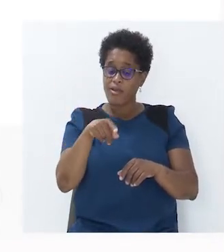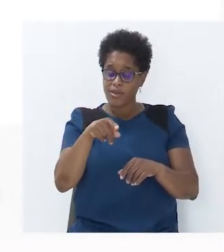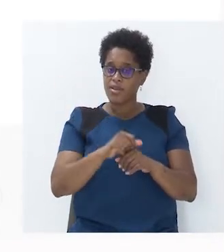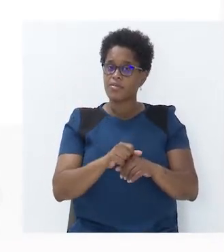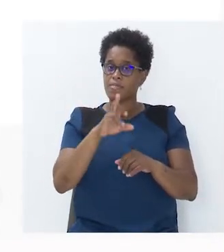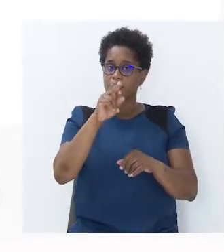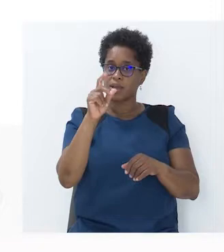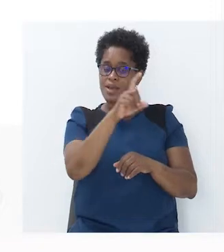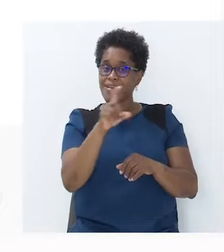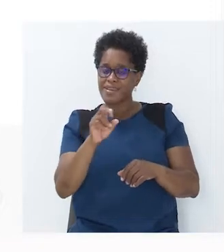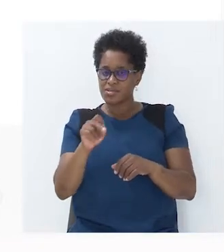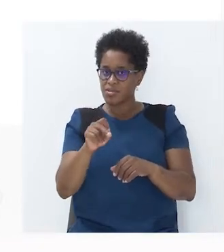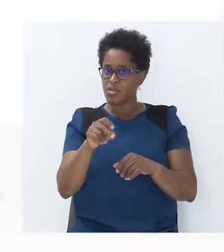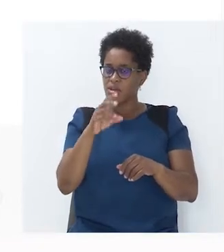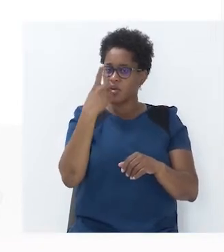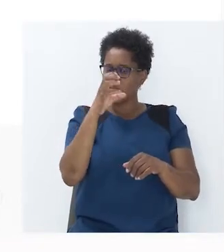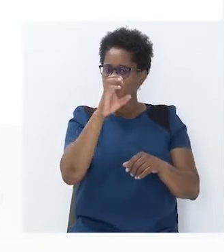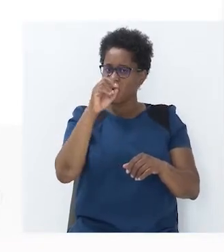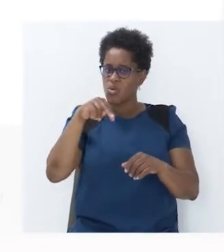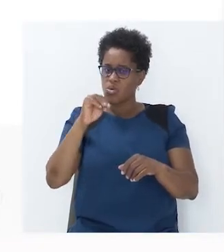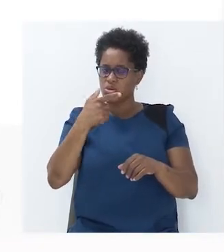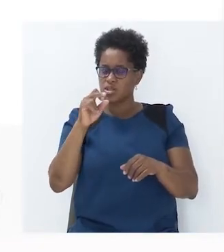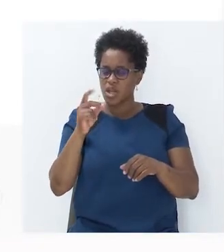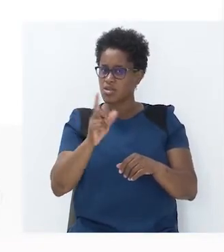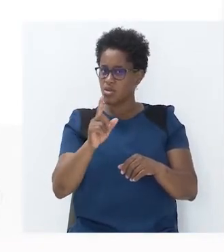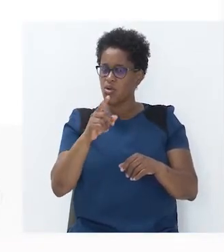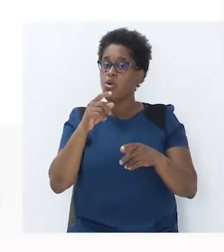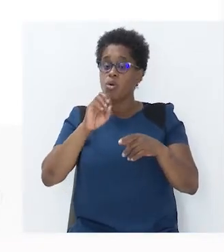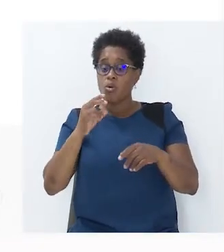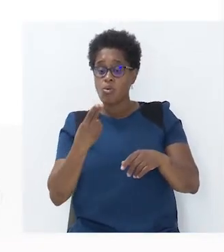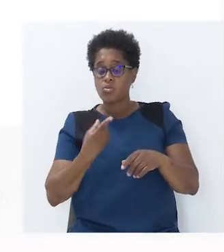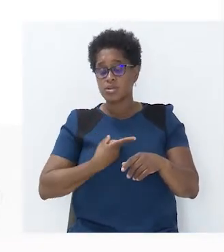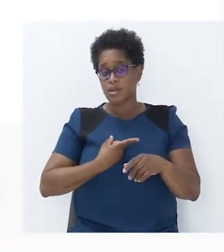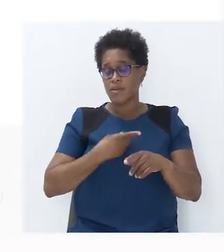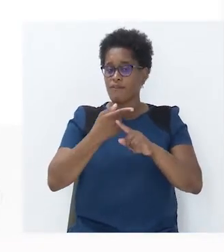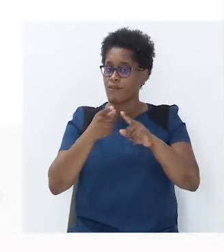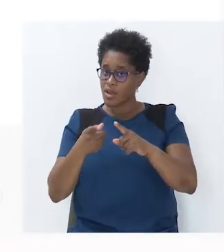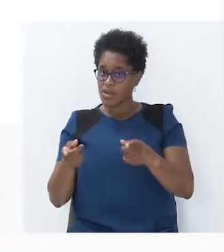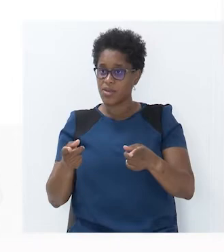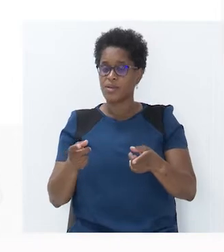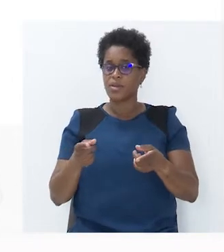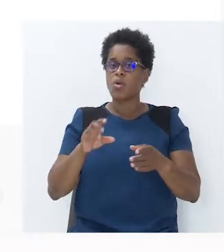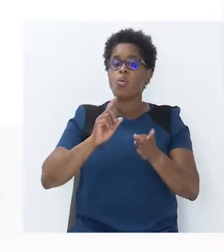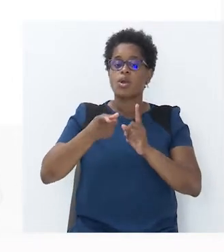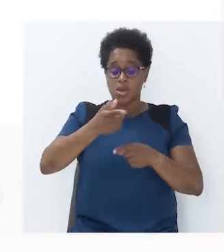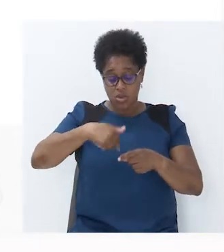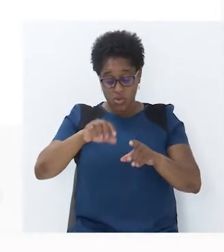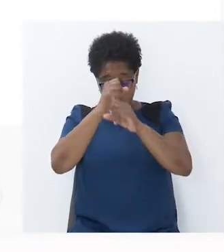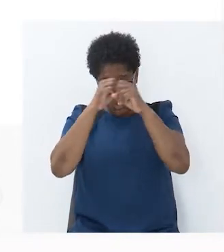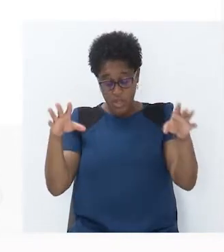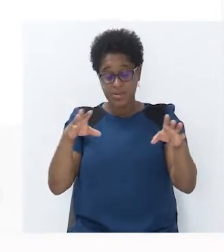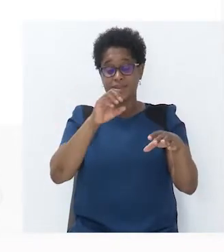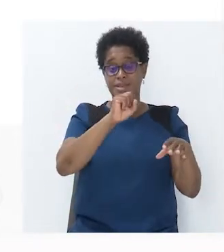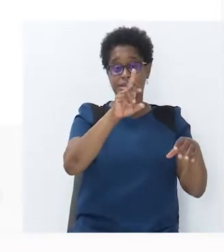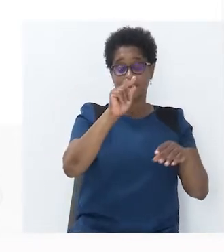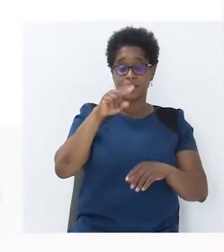a razão não é uma constante, ou seja, varia. O que é que nós concluímos? Que as grandezas não